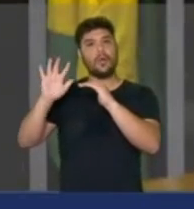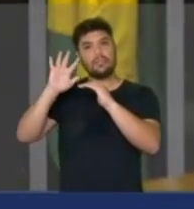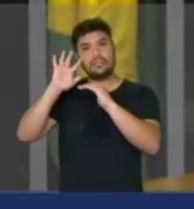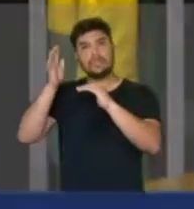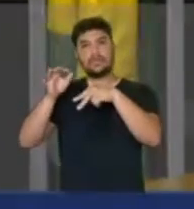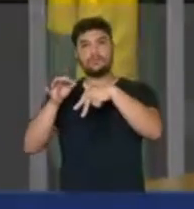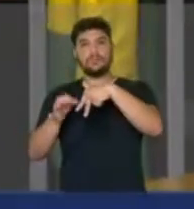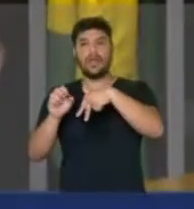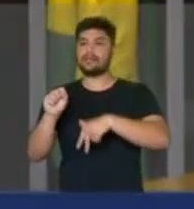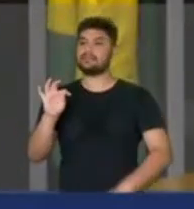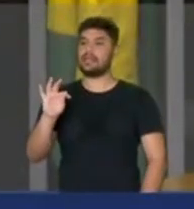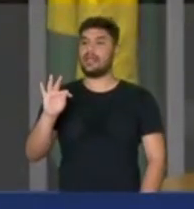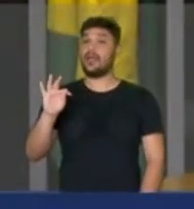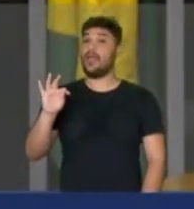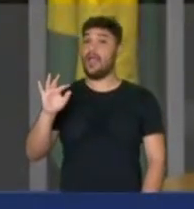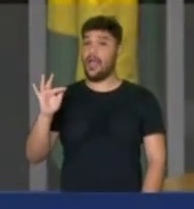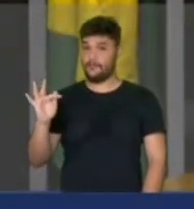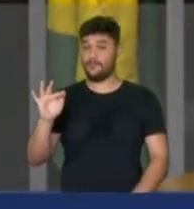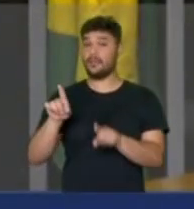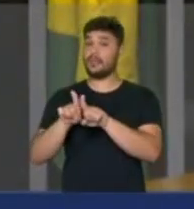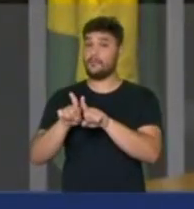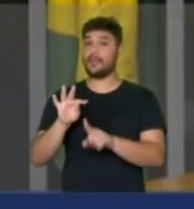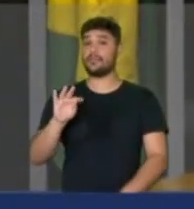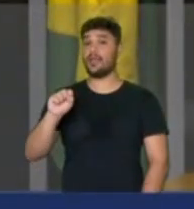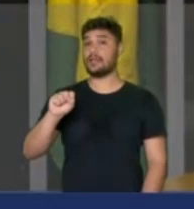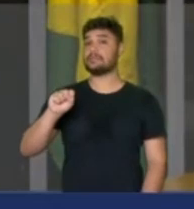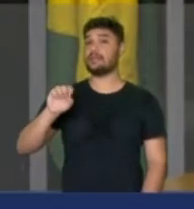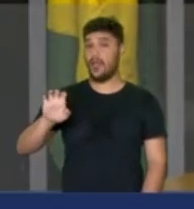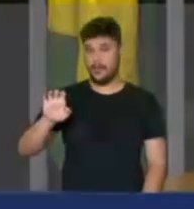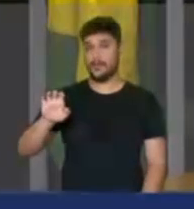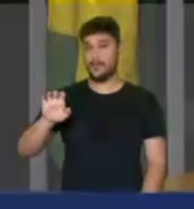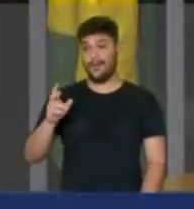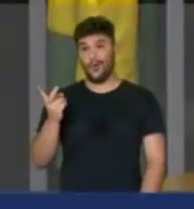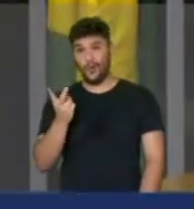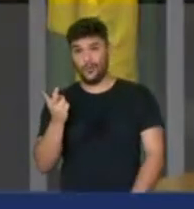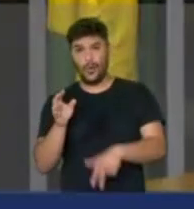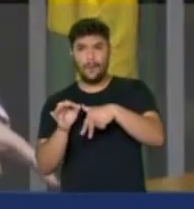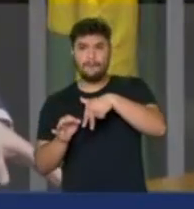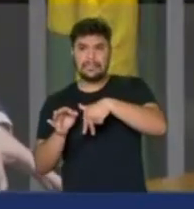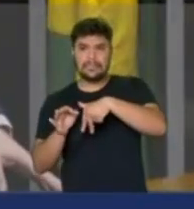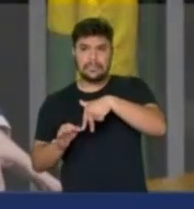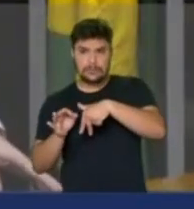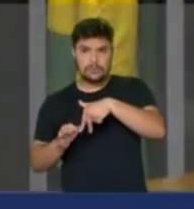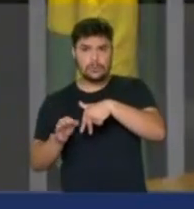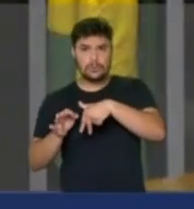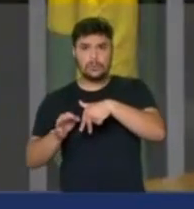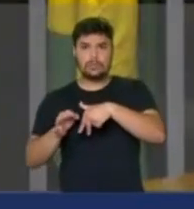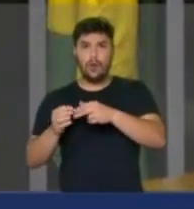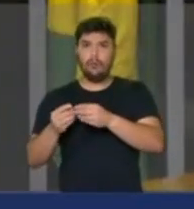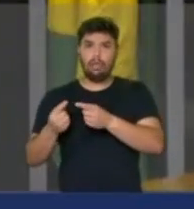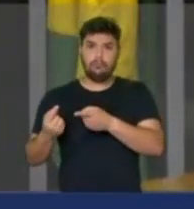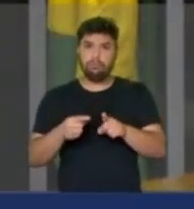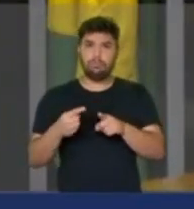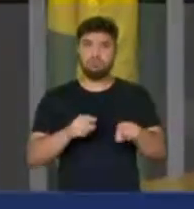STF como de ministros do TSE, que estão agredindo a nossa Constituição, estão